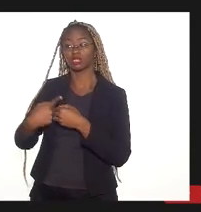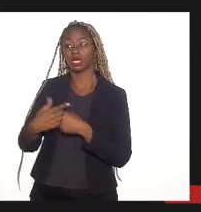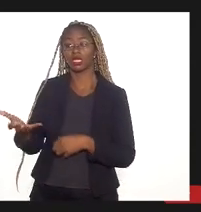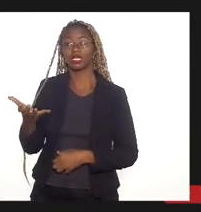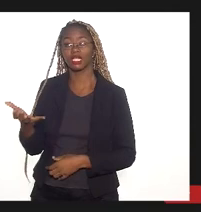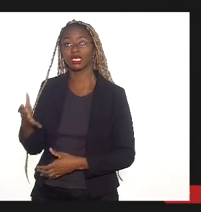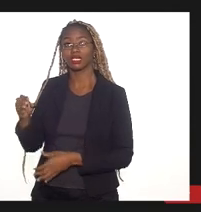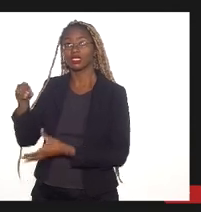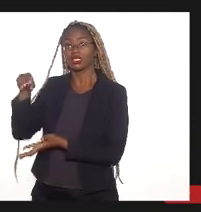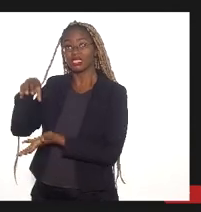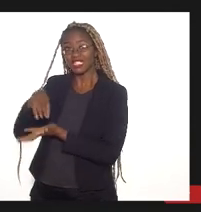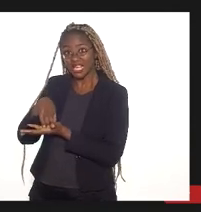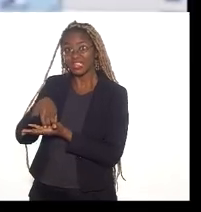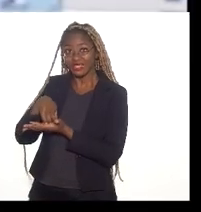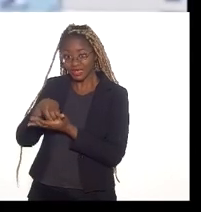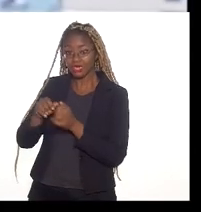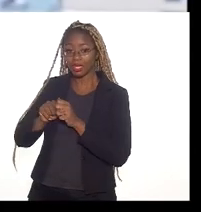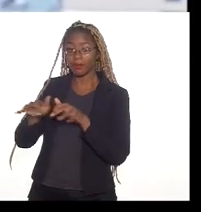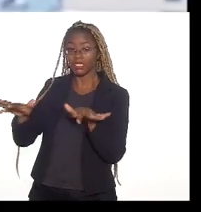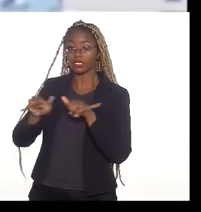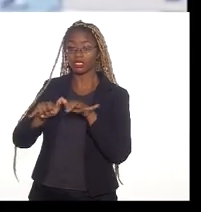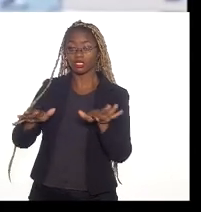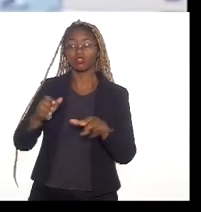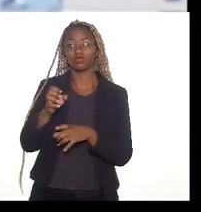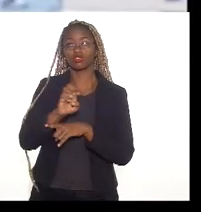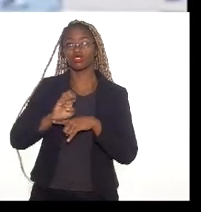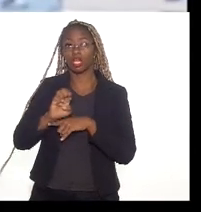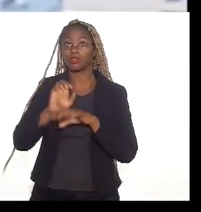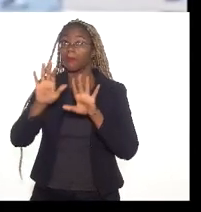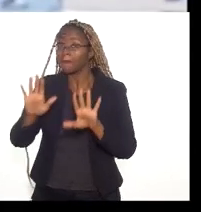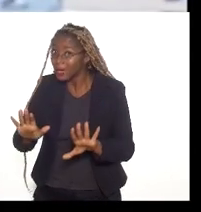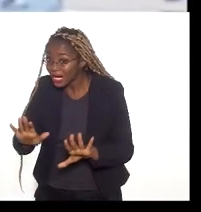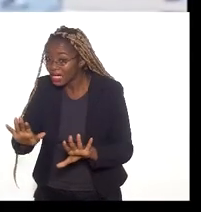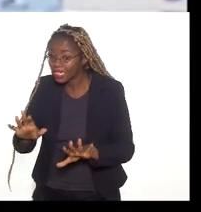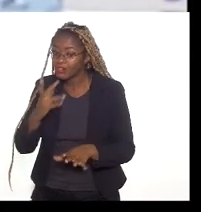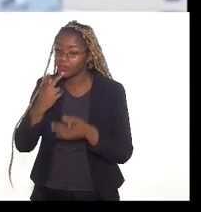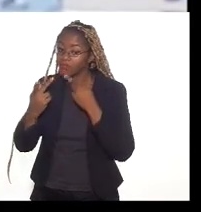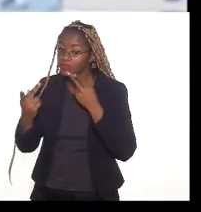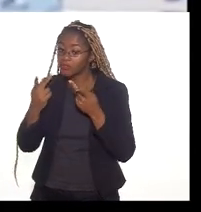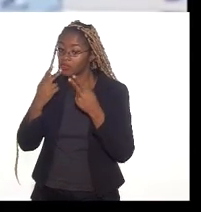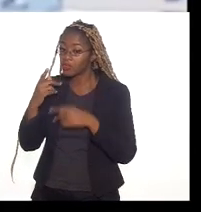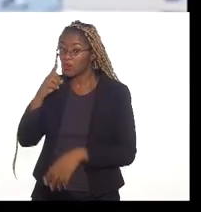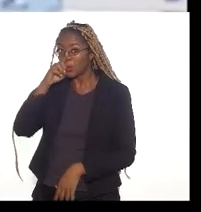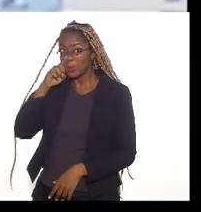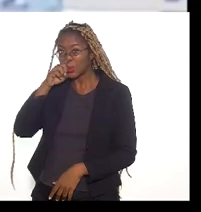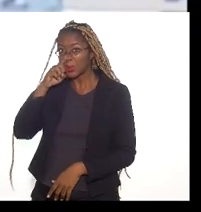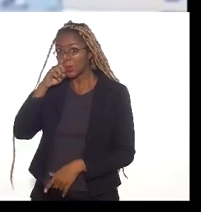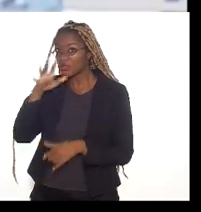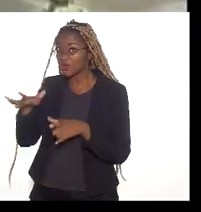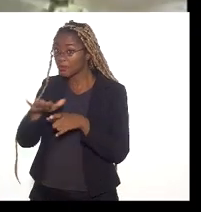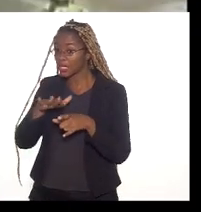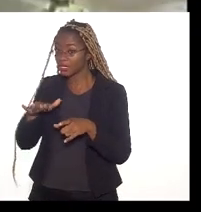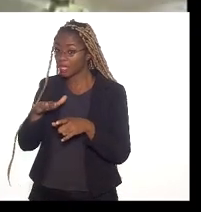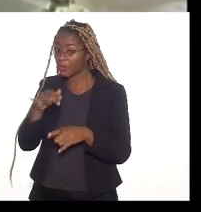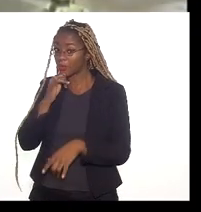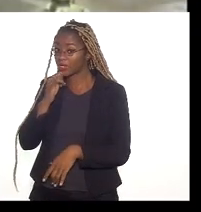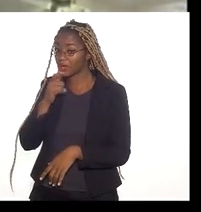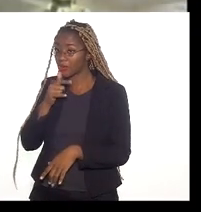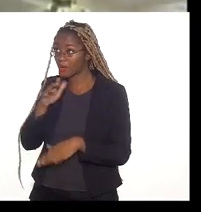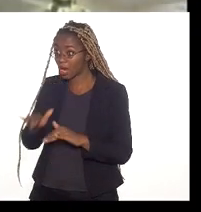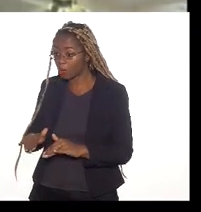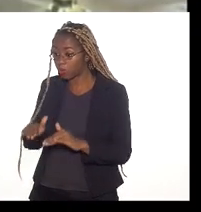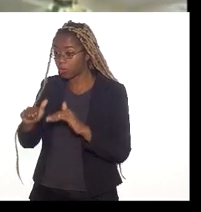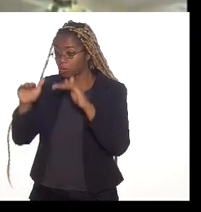abastecimento do Estado, mas os especialistas alertam para os riscos ambientais como, por exemplo, alagamento. 3